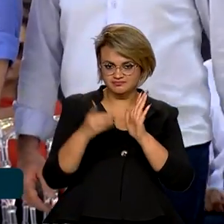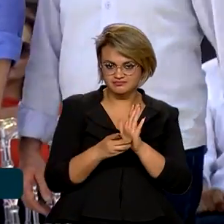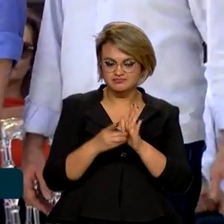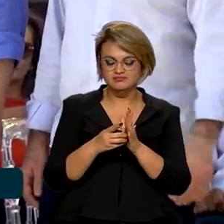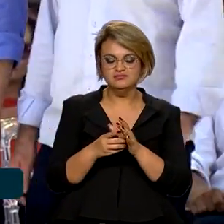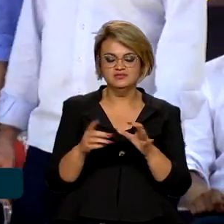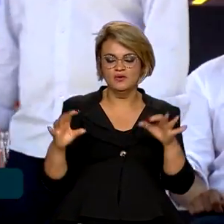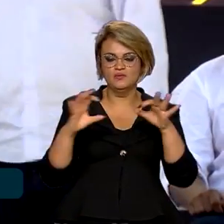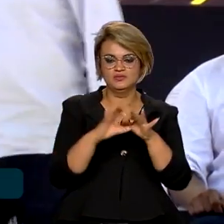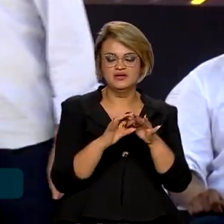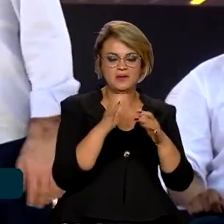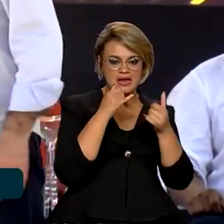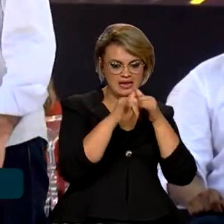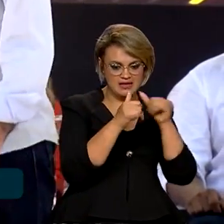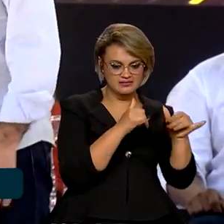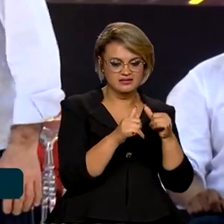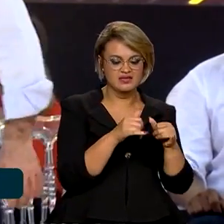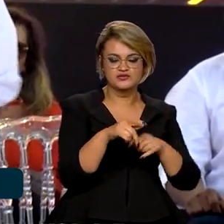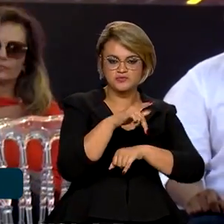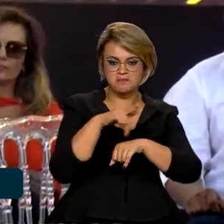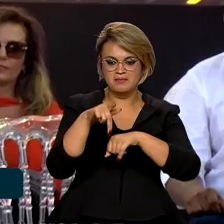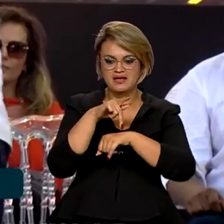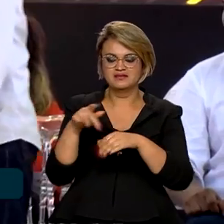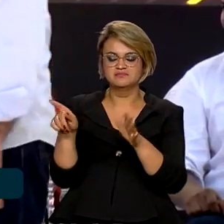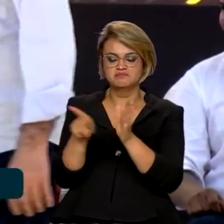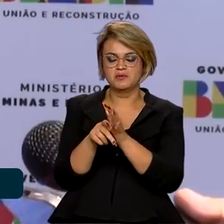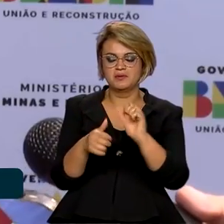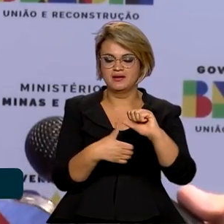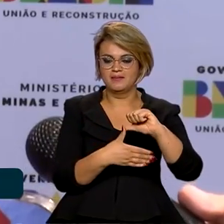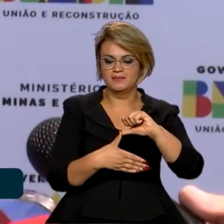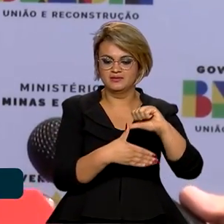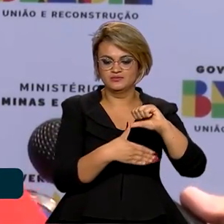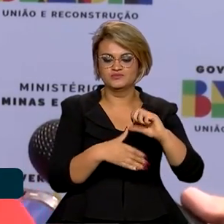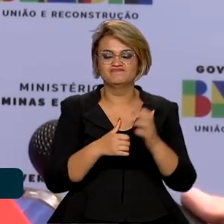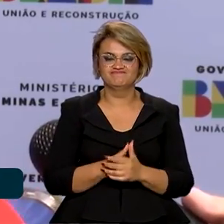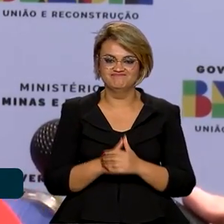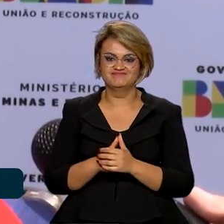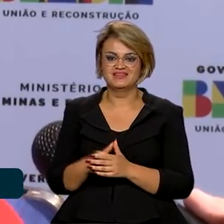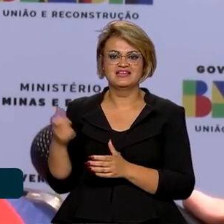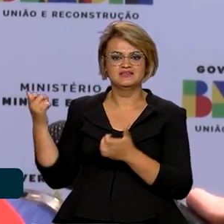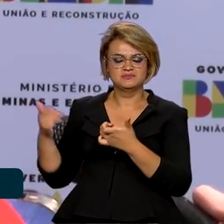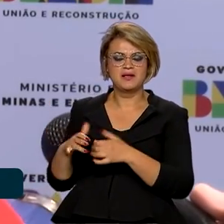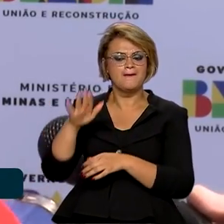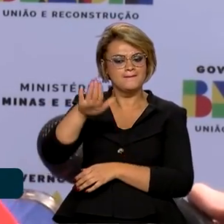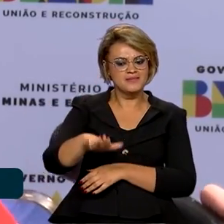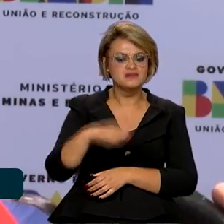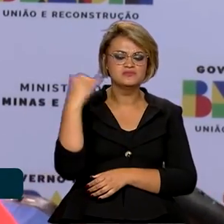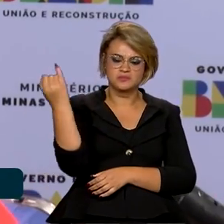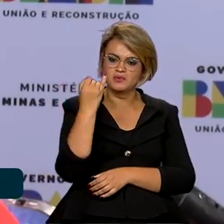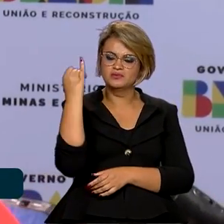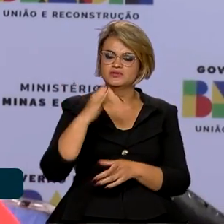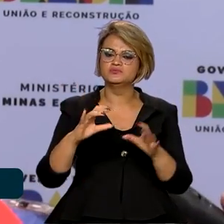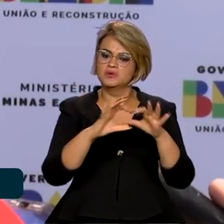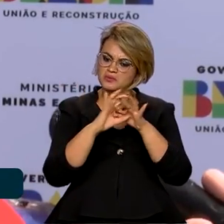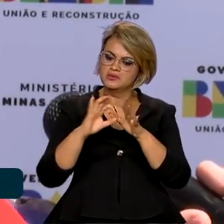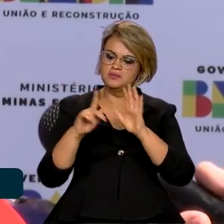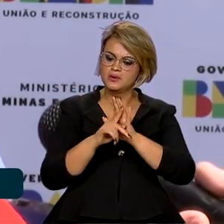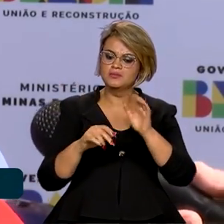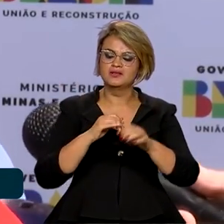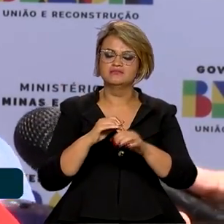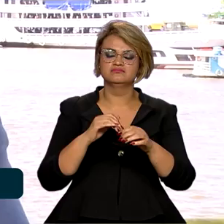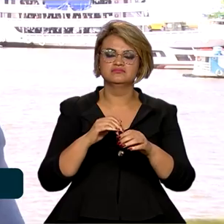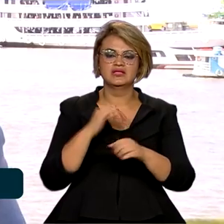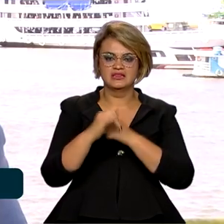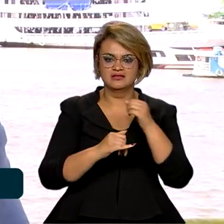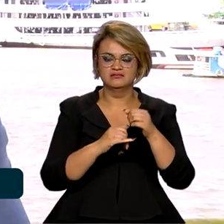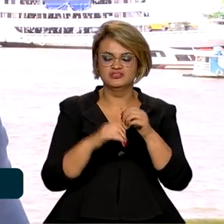Interligação Elétrica dos Países da América do Sul. É um passo importante para a integração energética da América